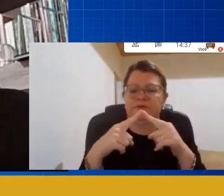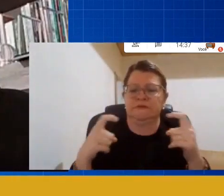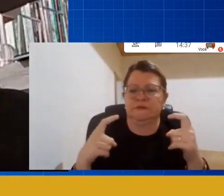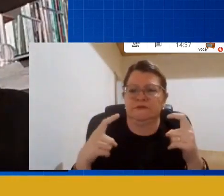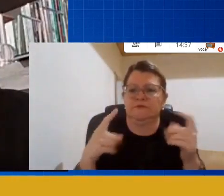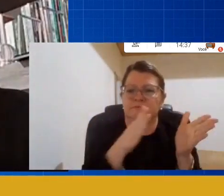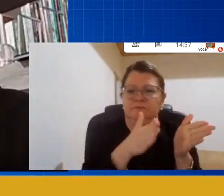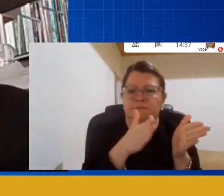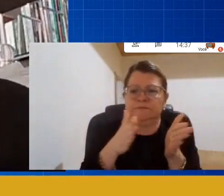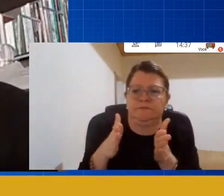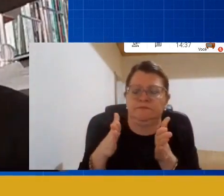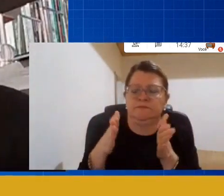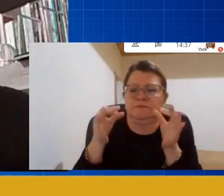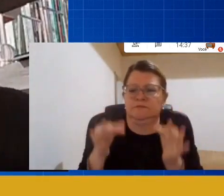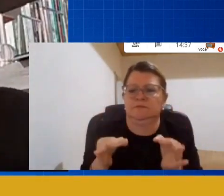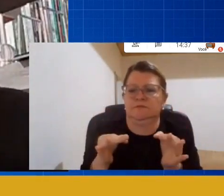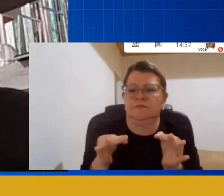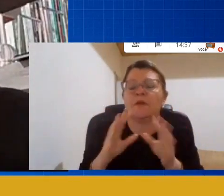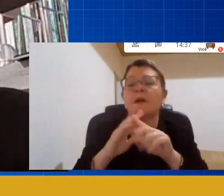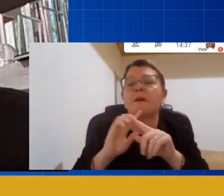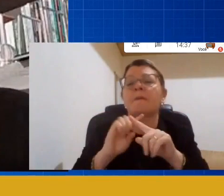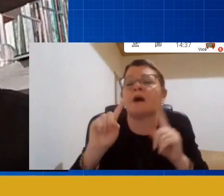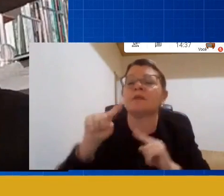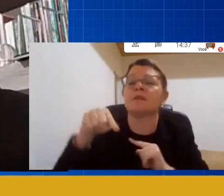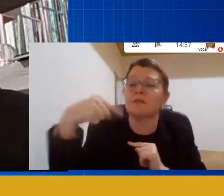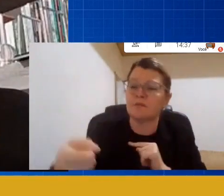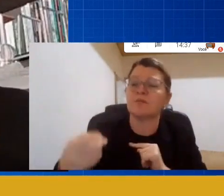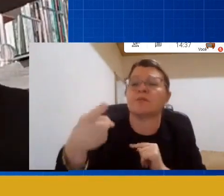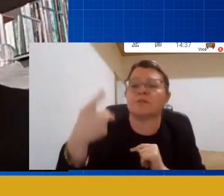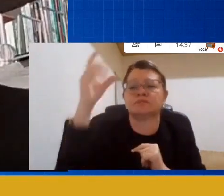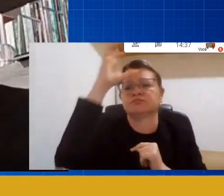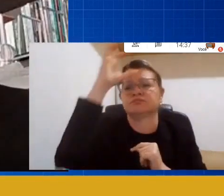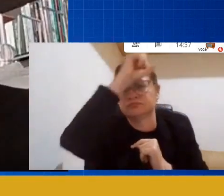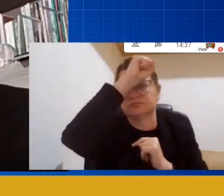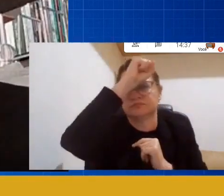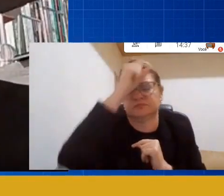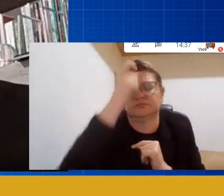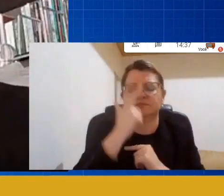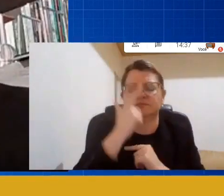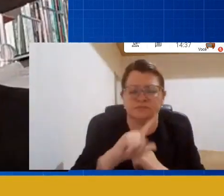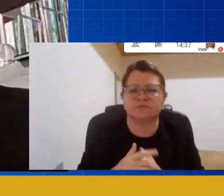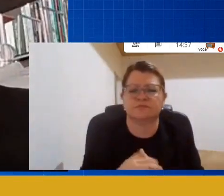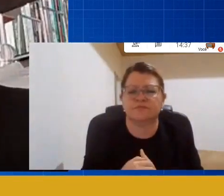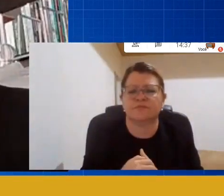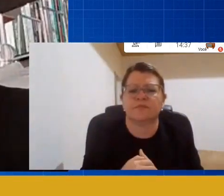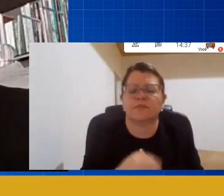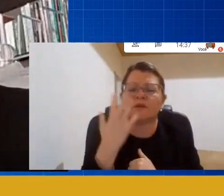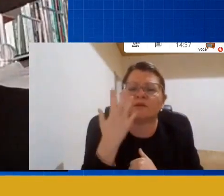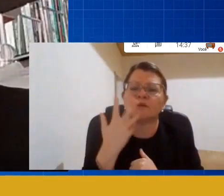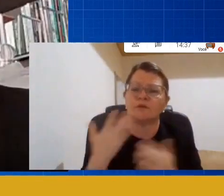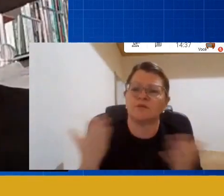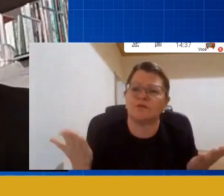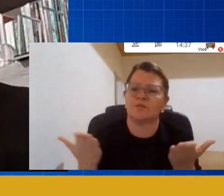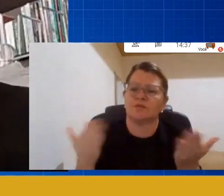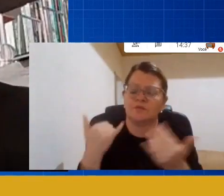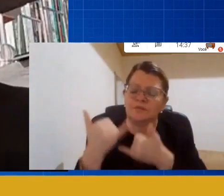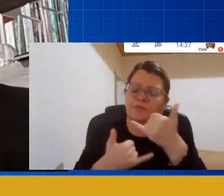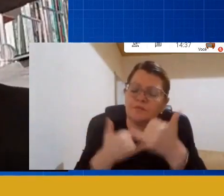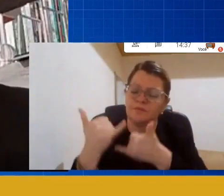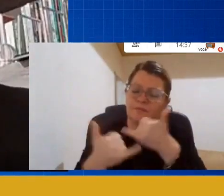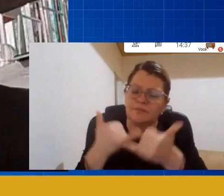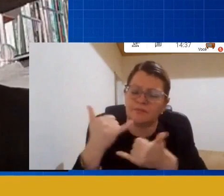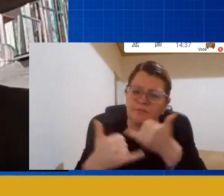sistematizado mas no momento certo isso vai acontecer então uma criança que brinca hoje tem um ambiente